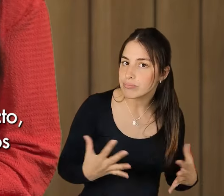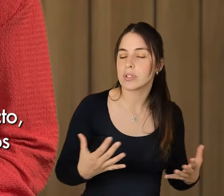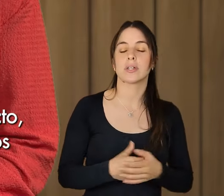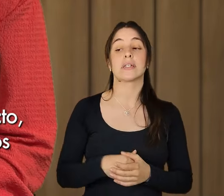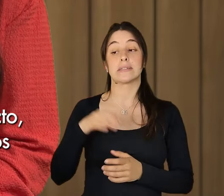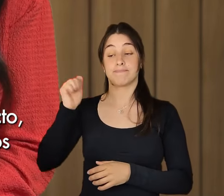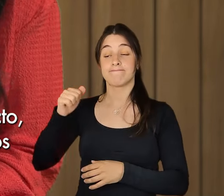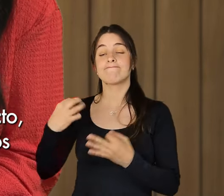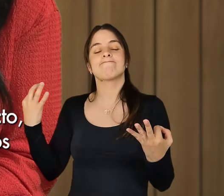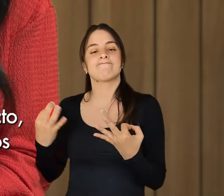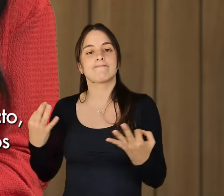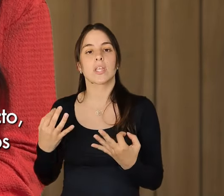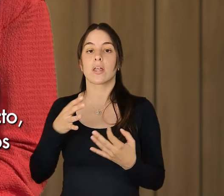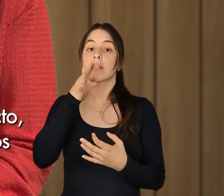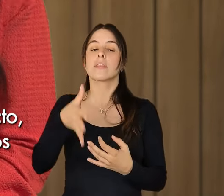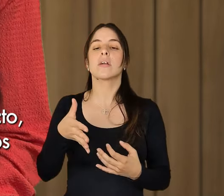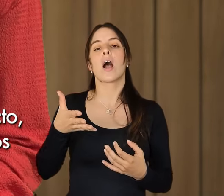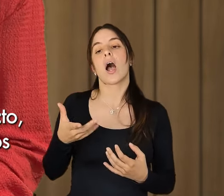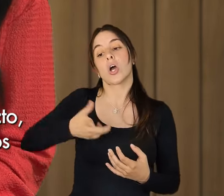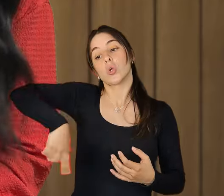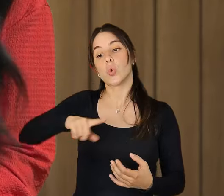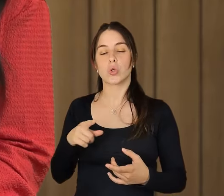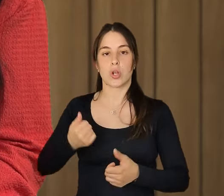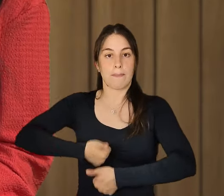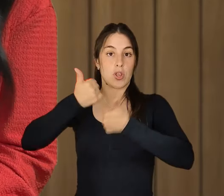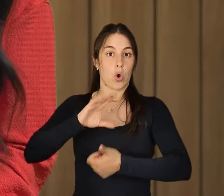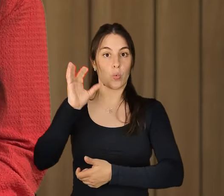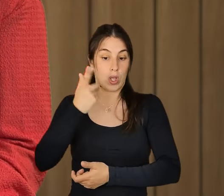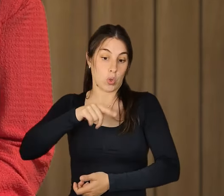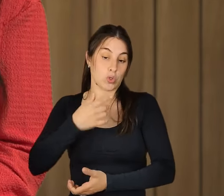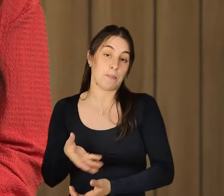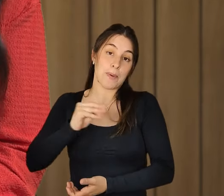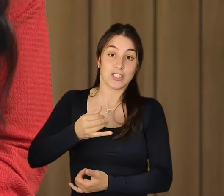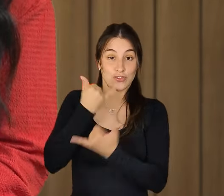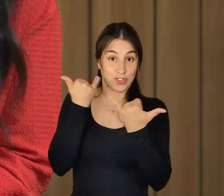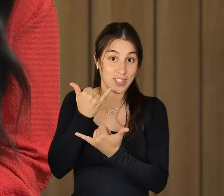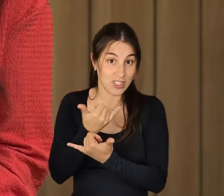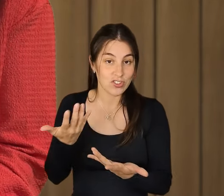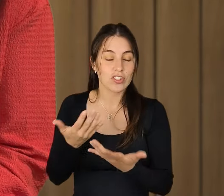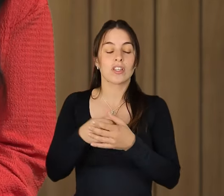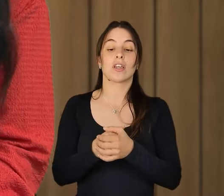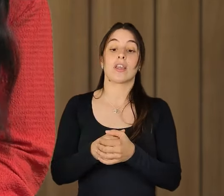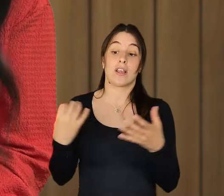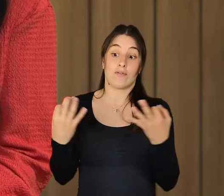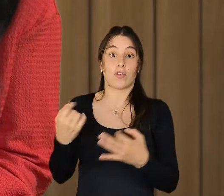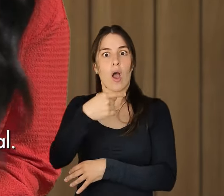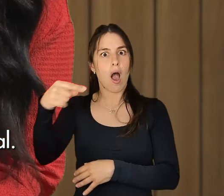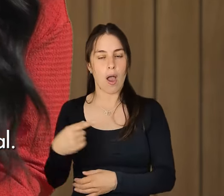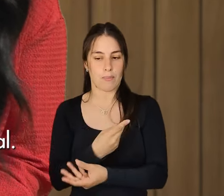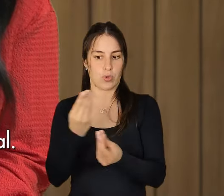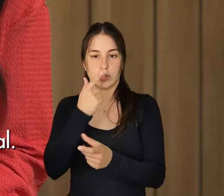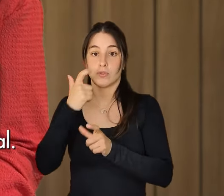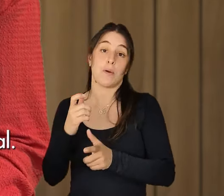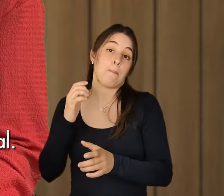dizemos que de facto somos mais felizes ou somos mais produtivos quando estamos mais felizes ou mais realizados. E há muita gente que prefere o